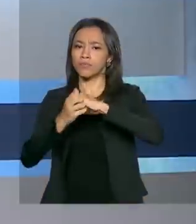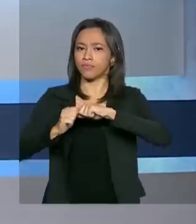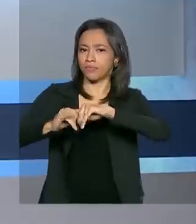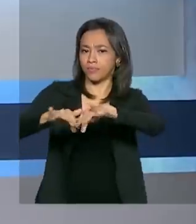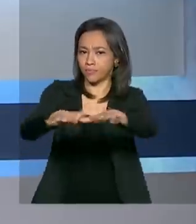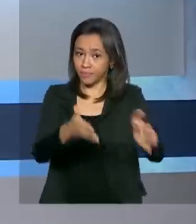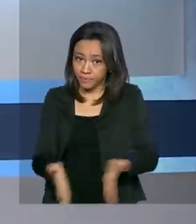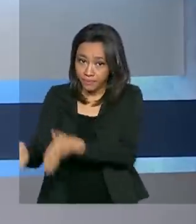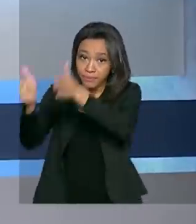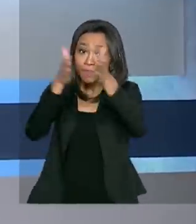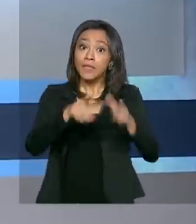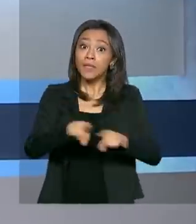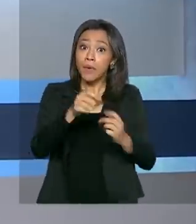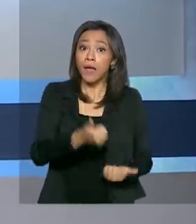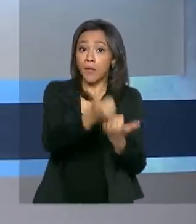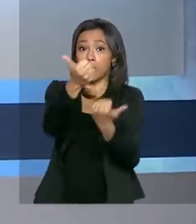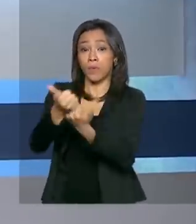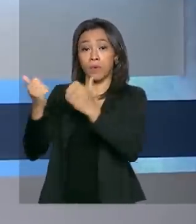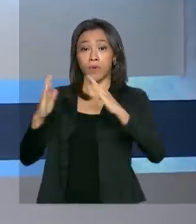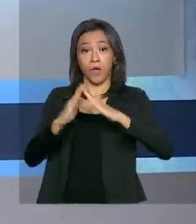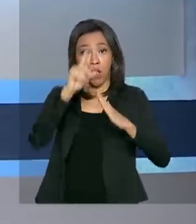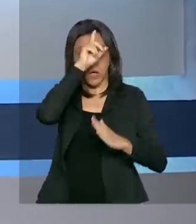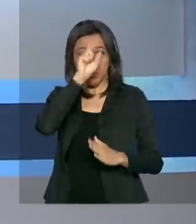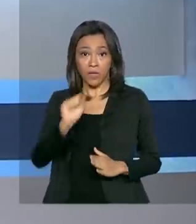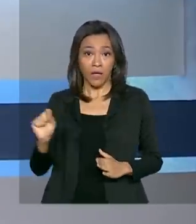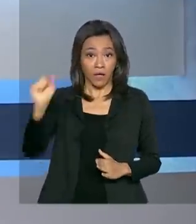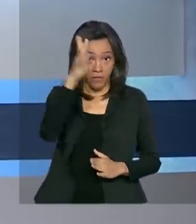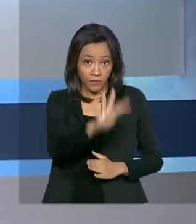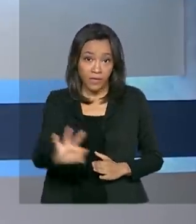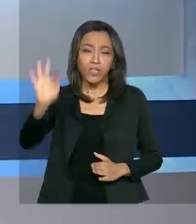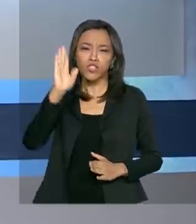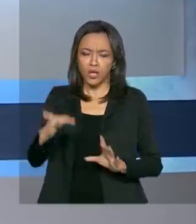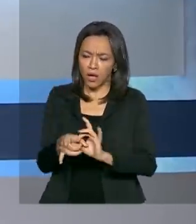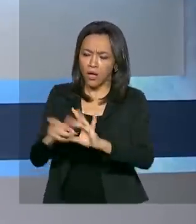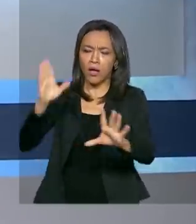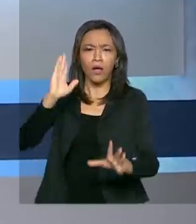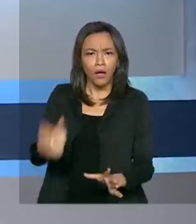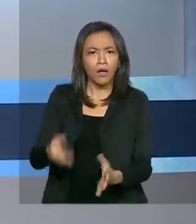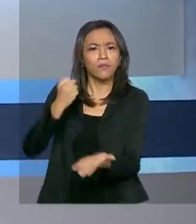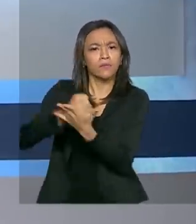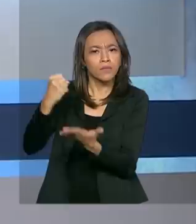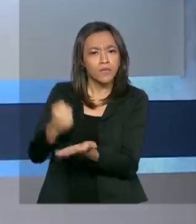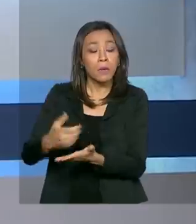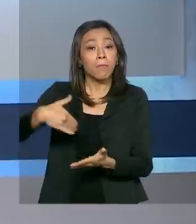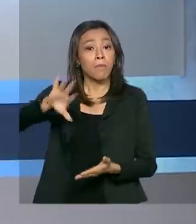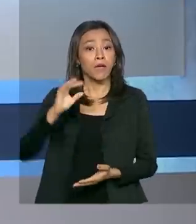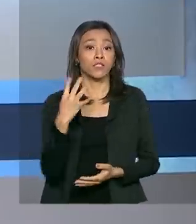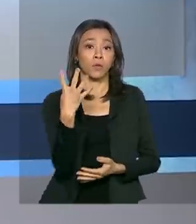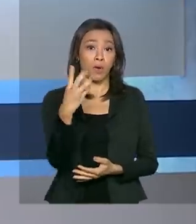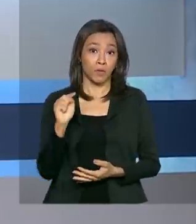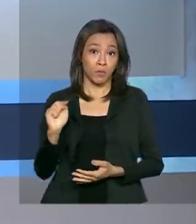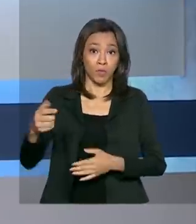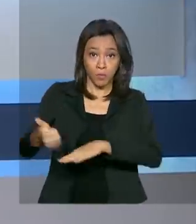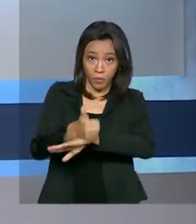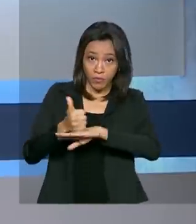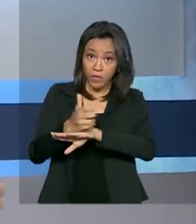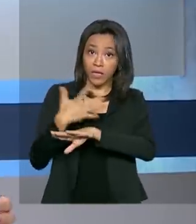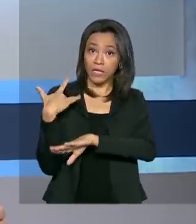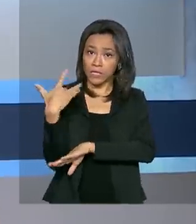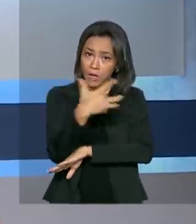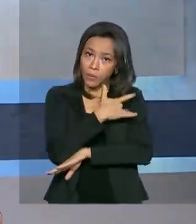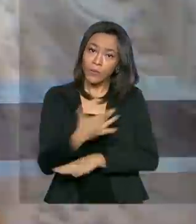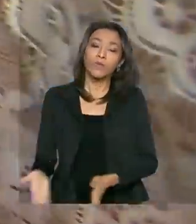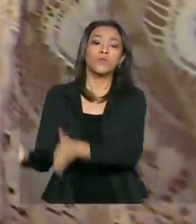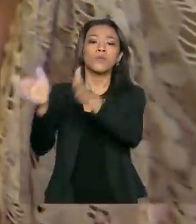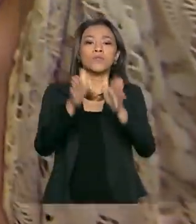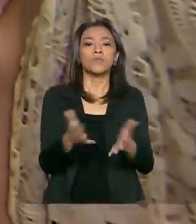Reforço também nos hospitais federais, autorizada a contratação de mais de 4 mil profissionais de saúde. Começa